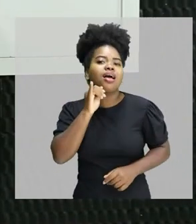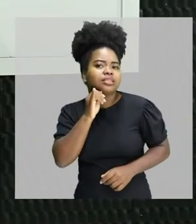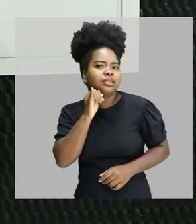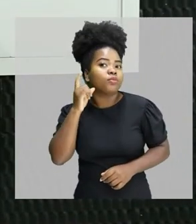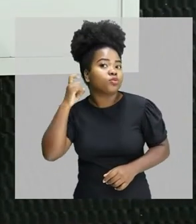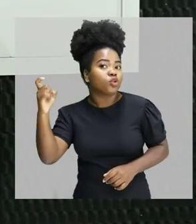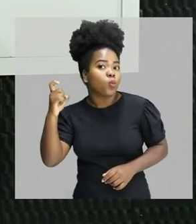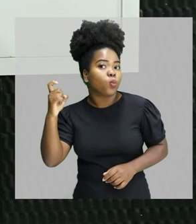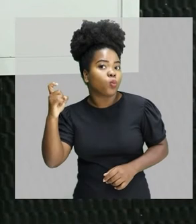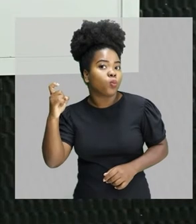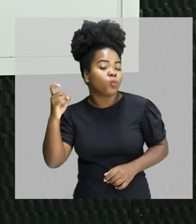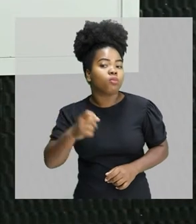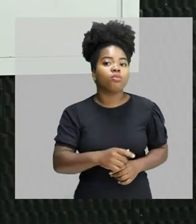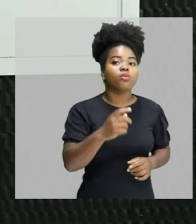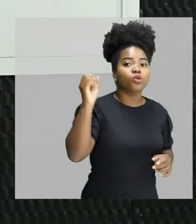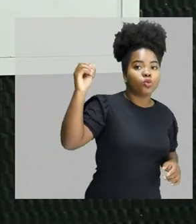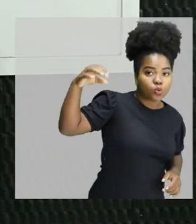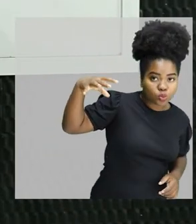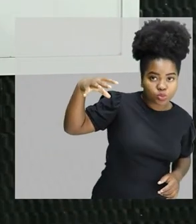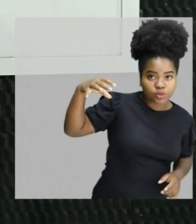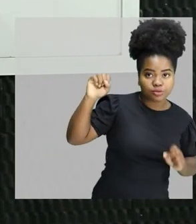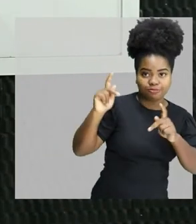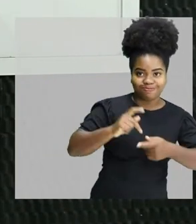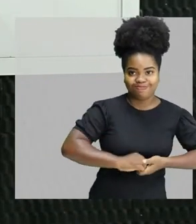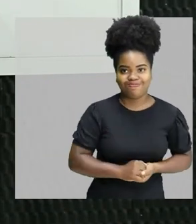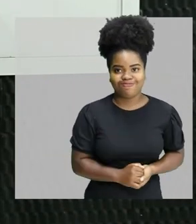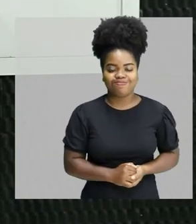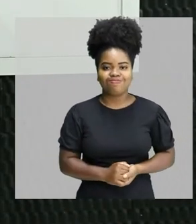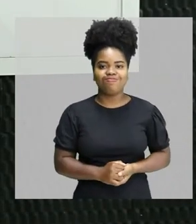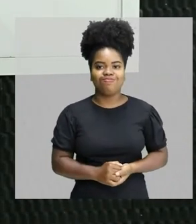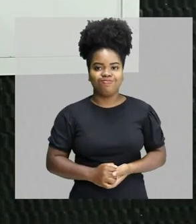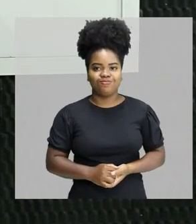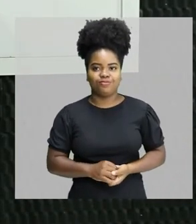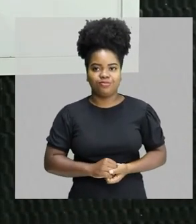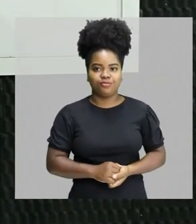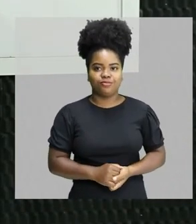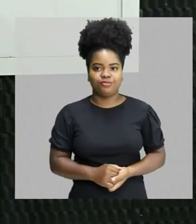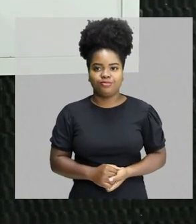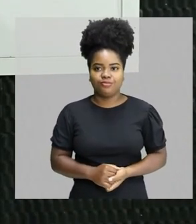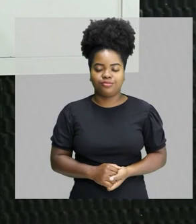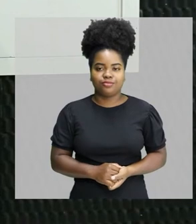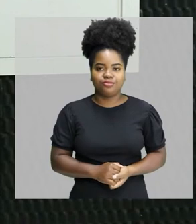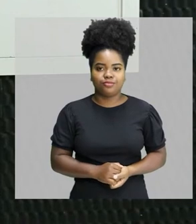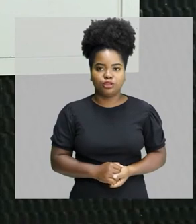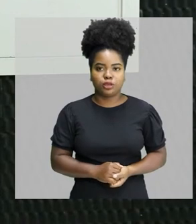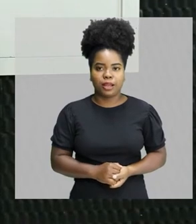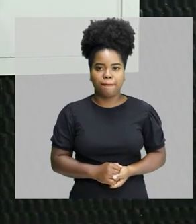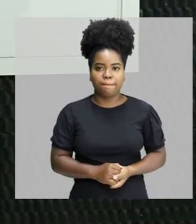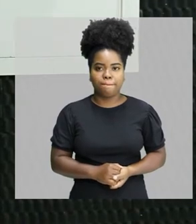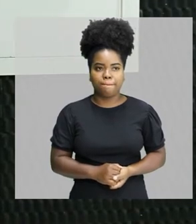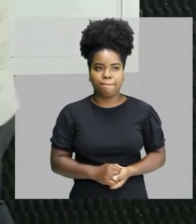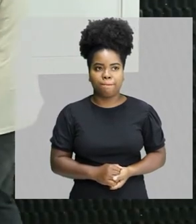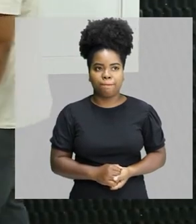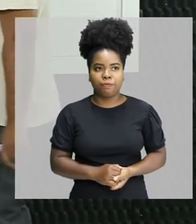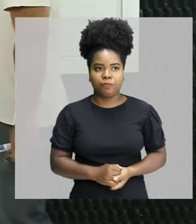nós vamos falar dessa onda aqui de meio material. Tá ok? Ondas que se propagam em meios materiais. Certo? Vamos lá.